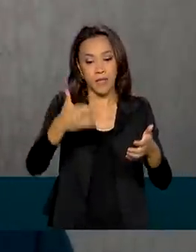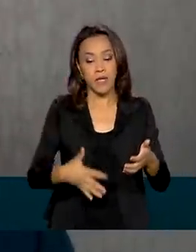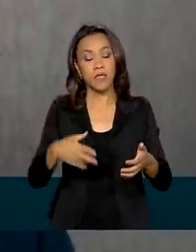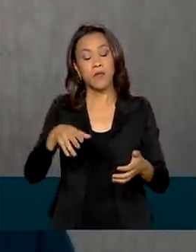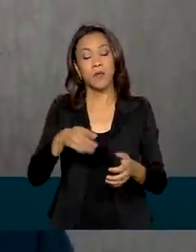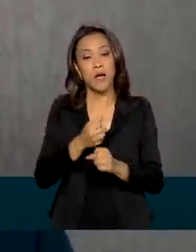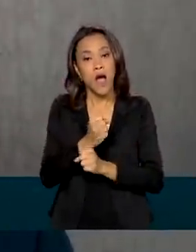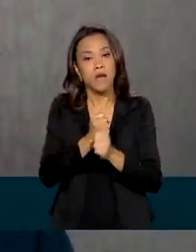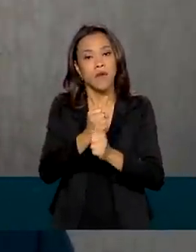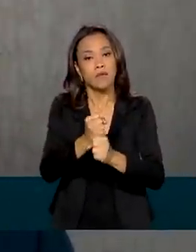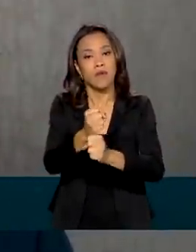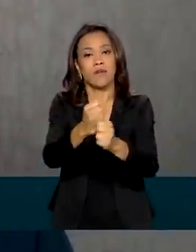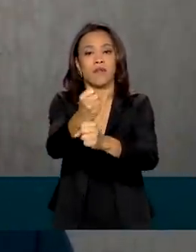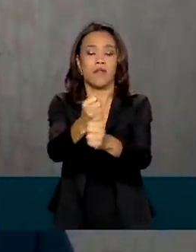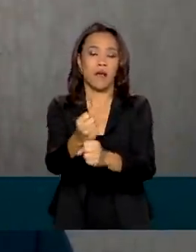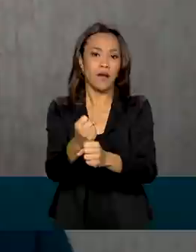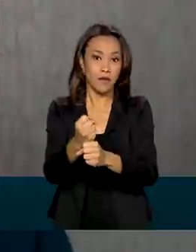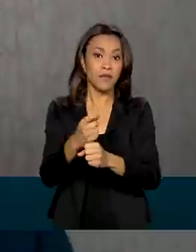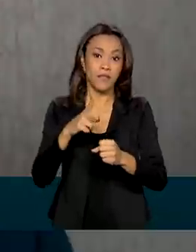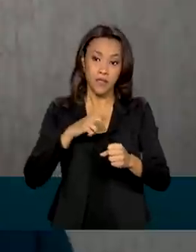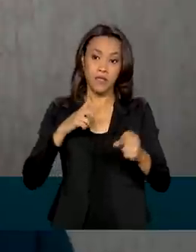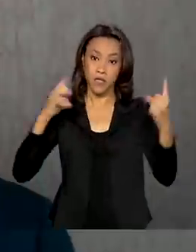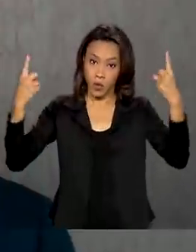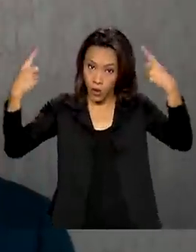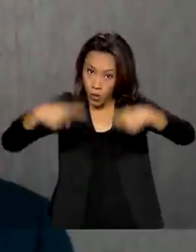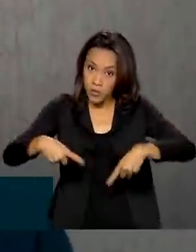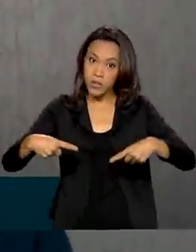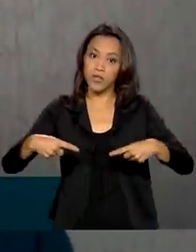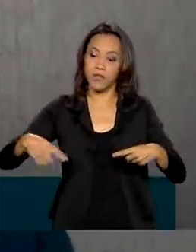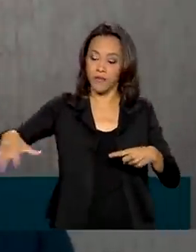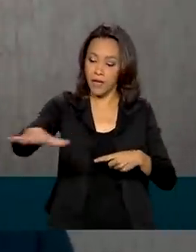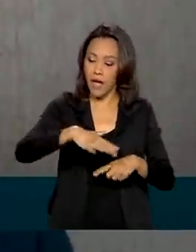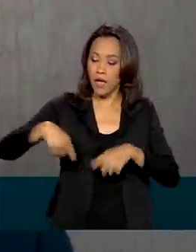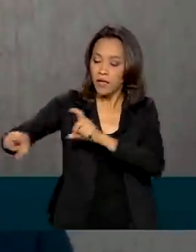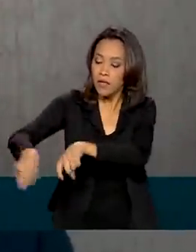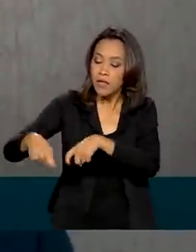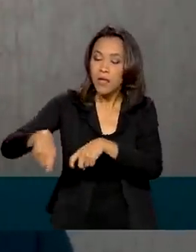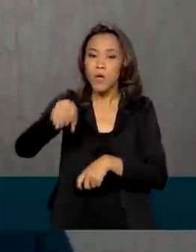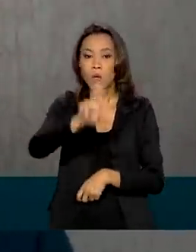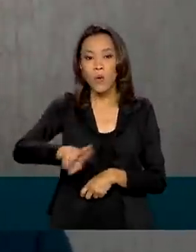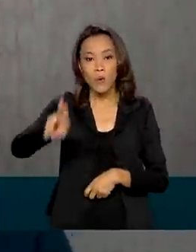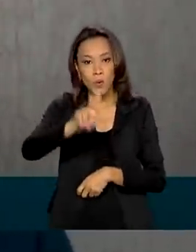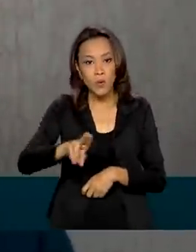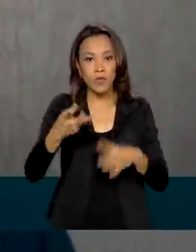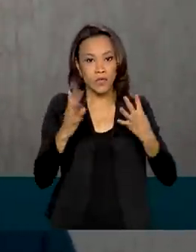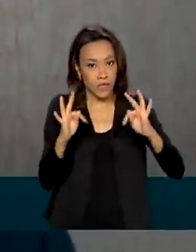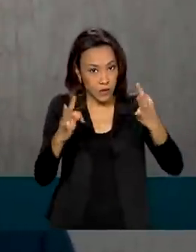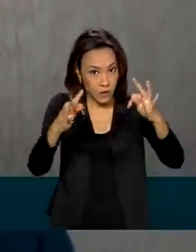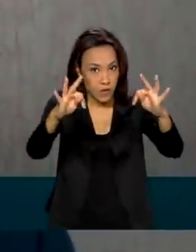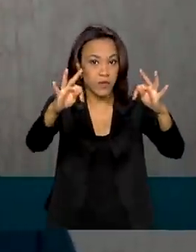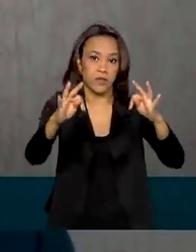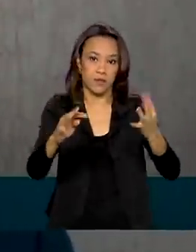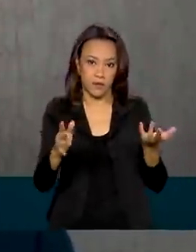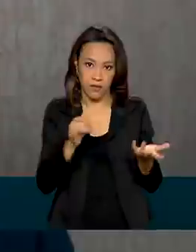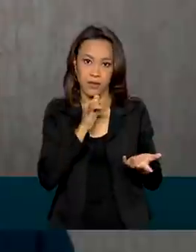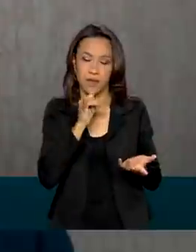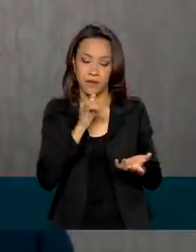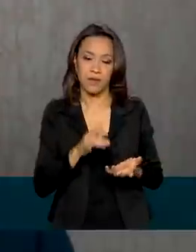o agro brasileiro seja mais competitivo e sustentável. Tecnologias como a integração lavoura-pecuária e floresta, por exemplo,